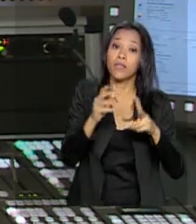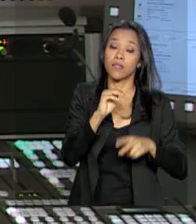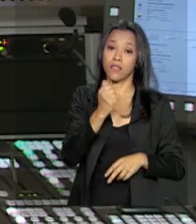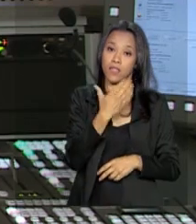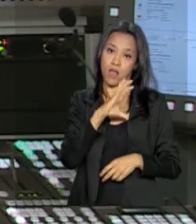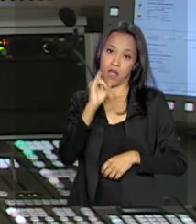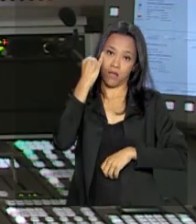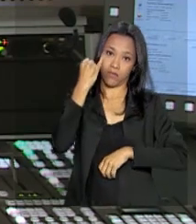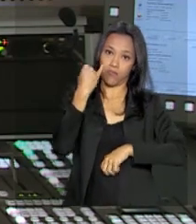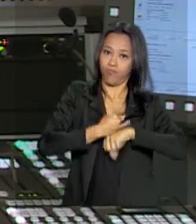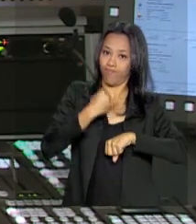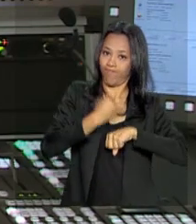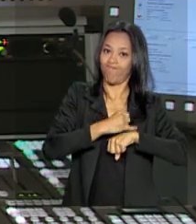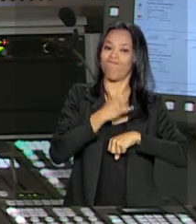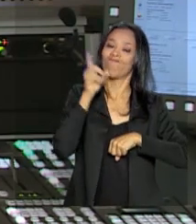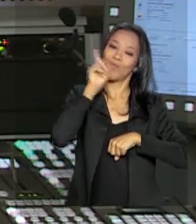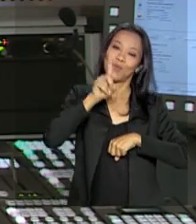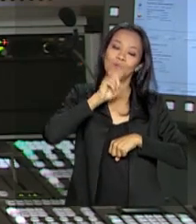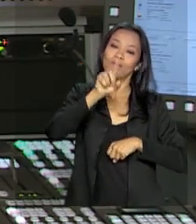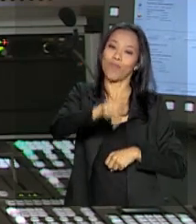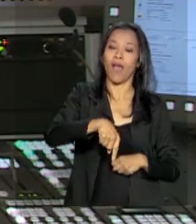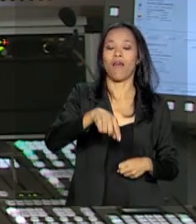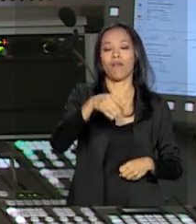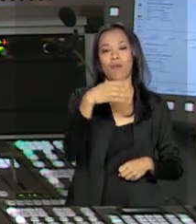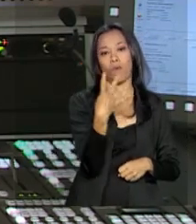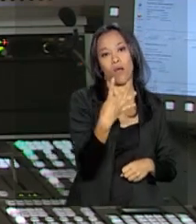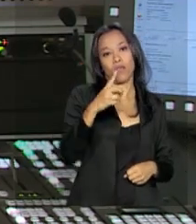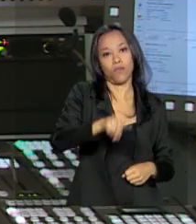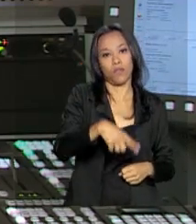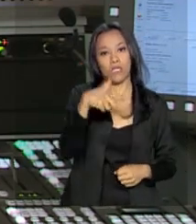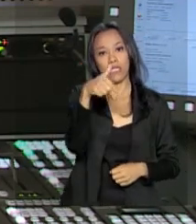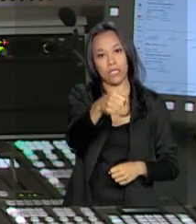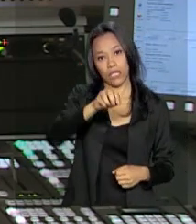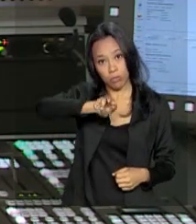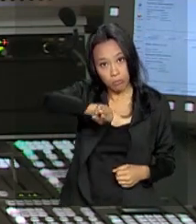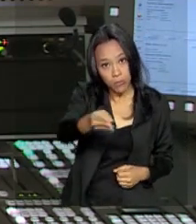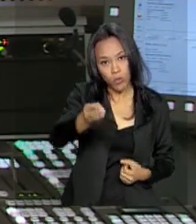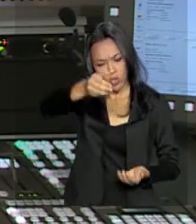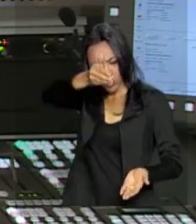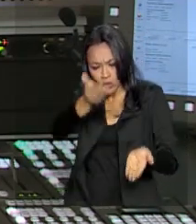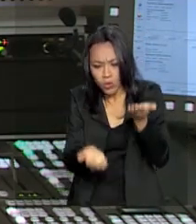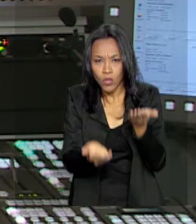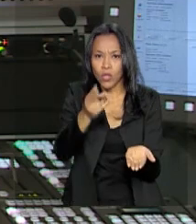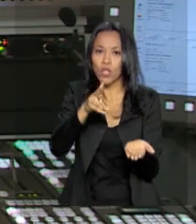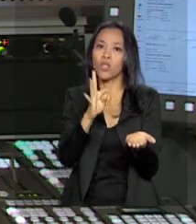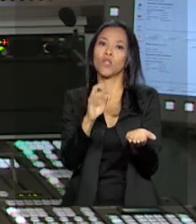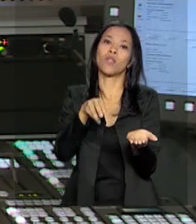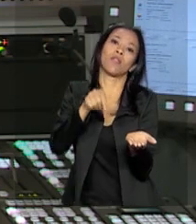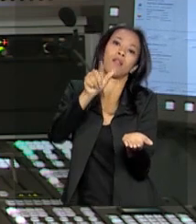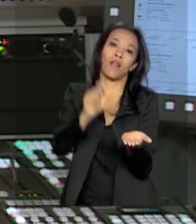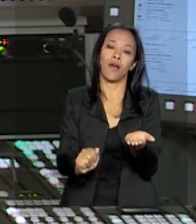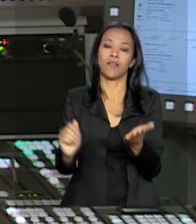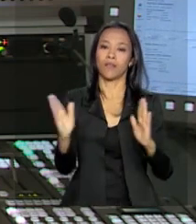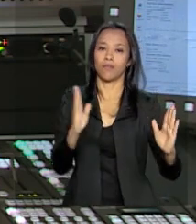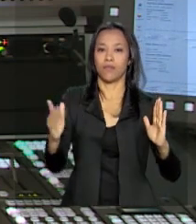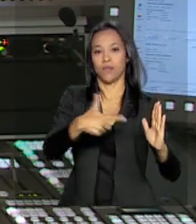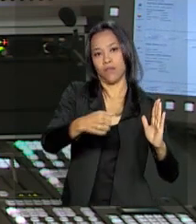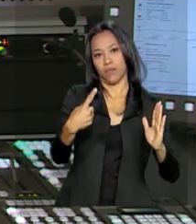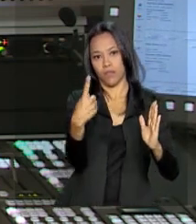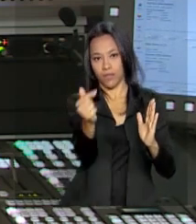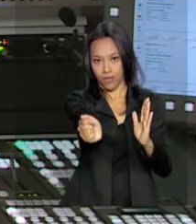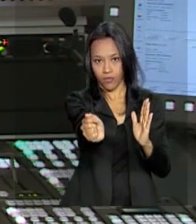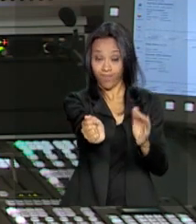os Estados Unidos foi de 4,7 milhões de toneladas de aço em 2017.